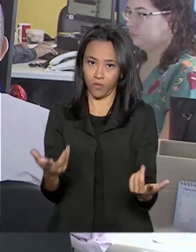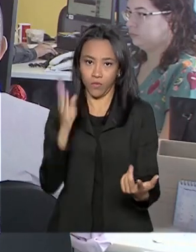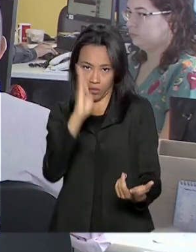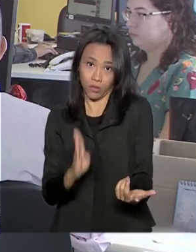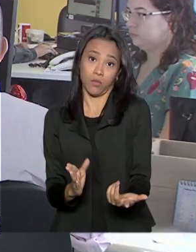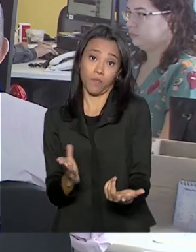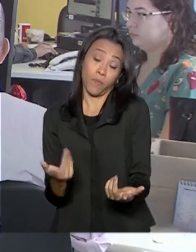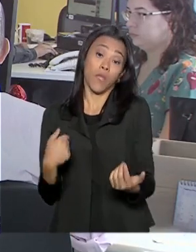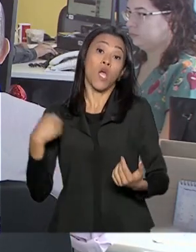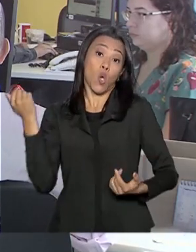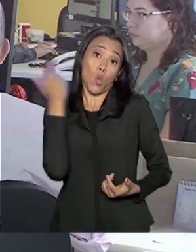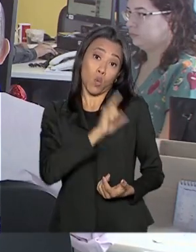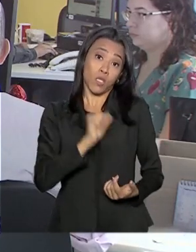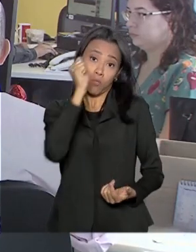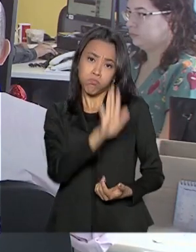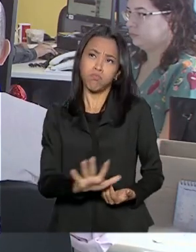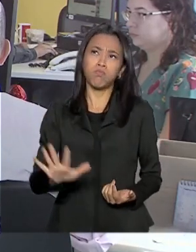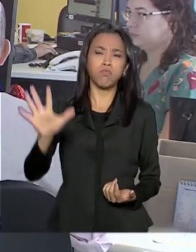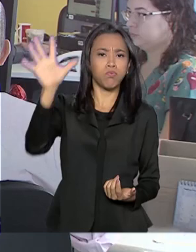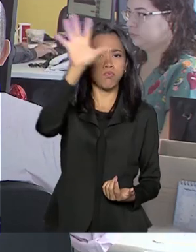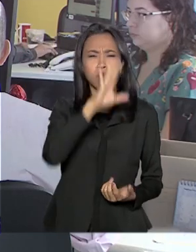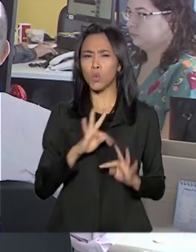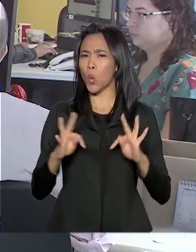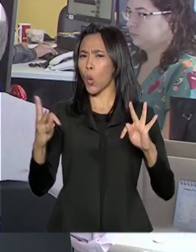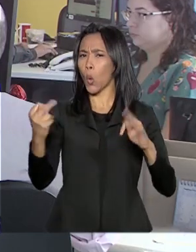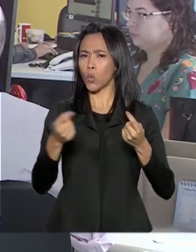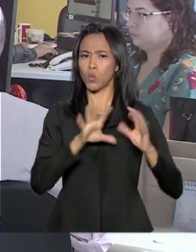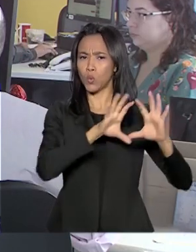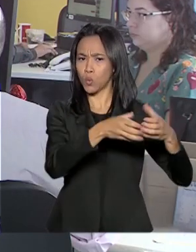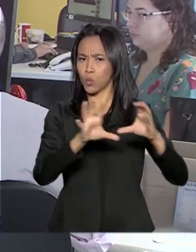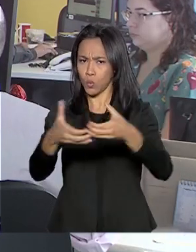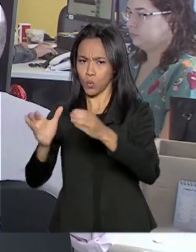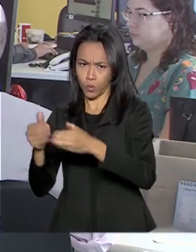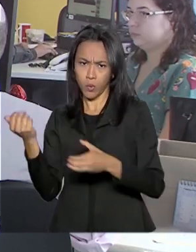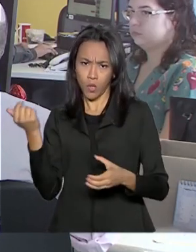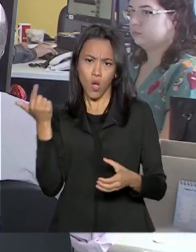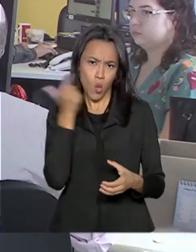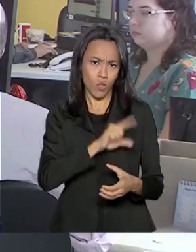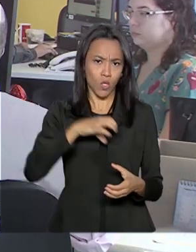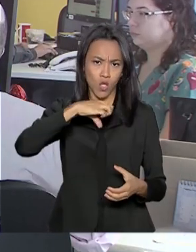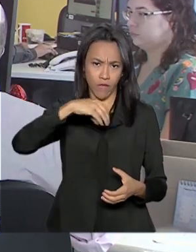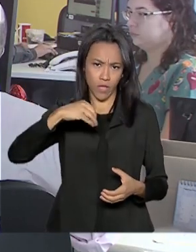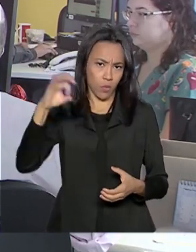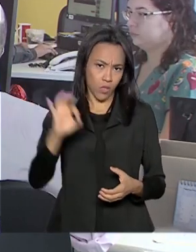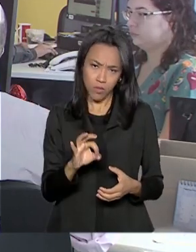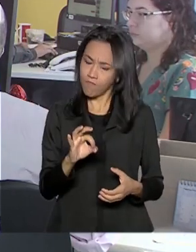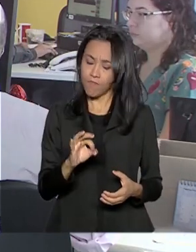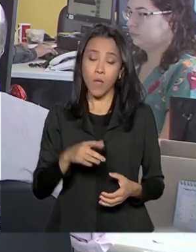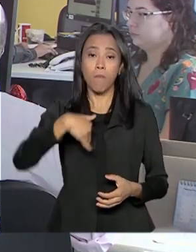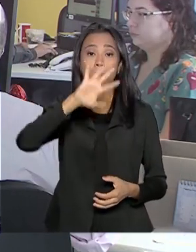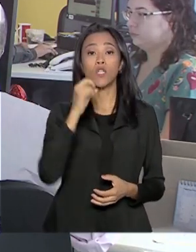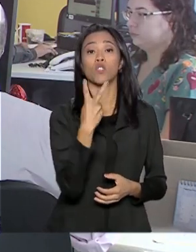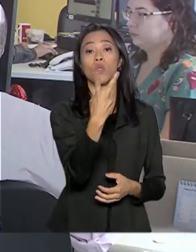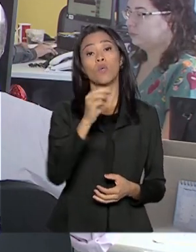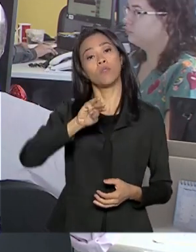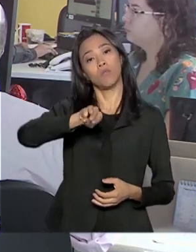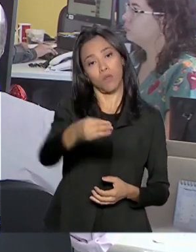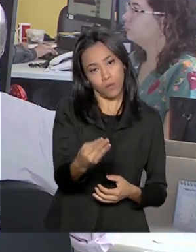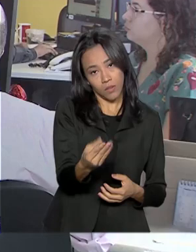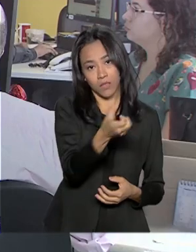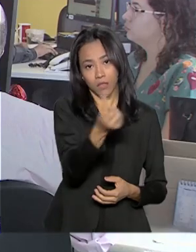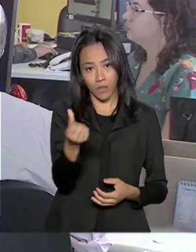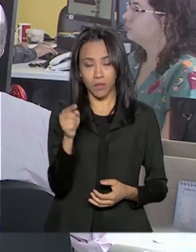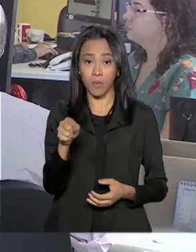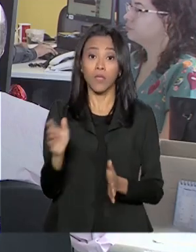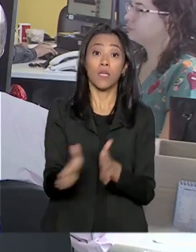atingir a meta nacional, nem todos os grupos conseguiram alcançar os 90% de cobertura. Mais de 2 milhões e 600 mil crianças e